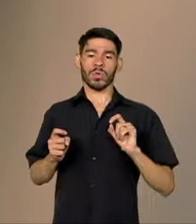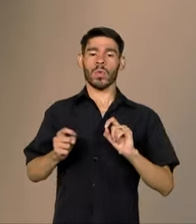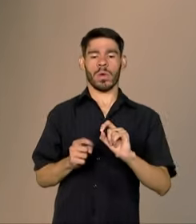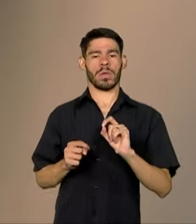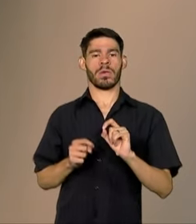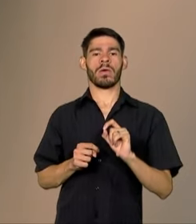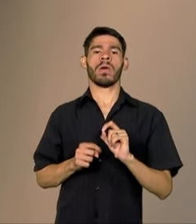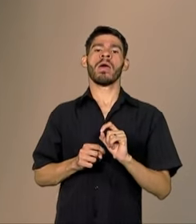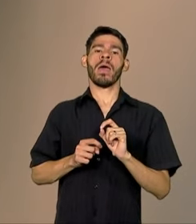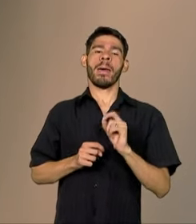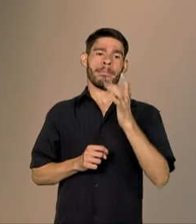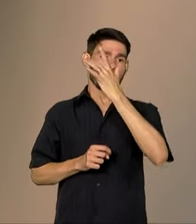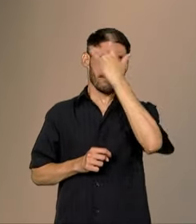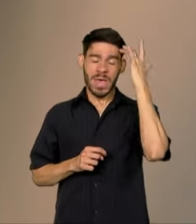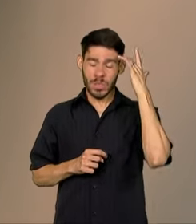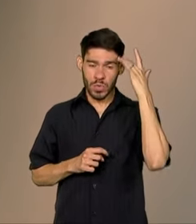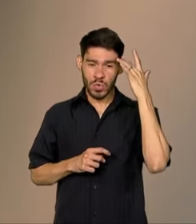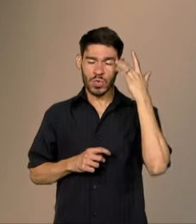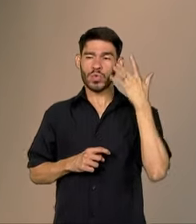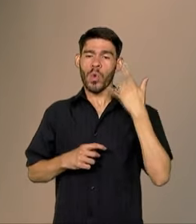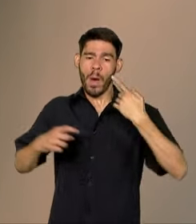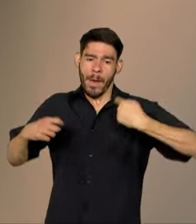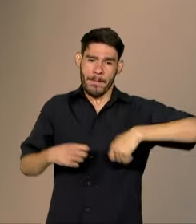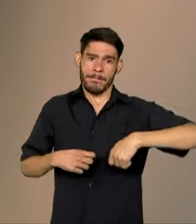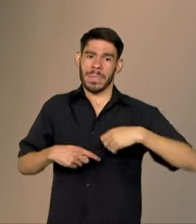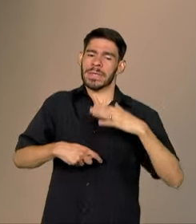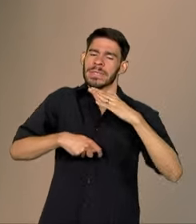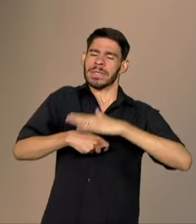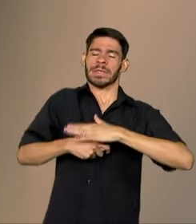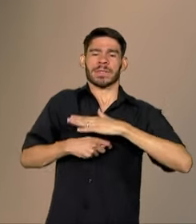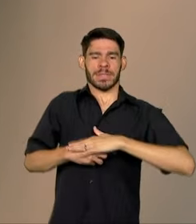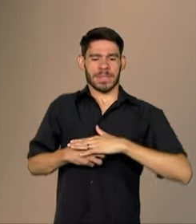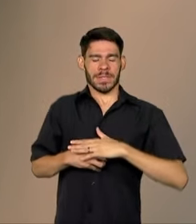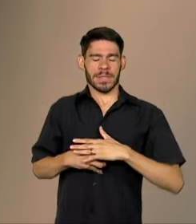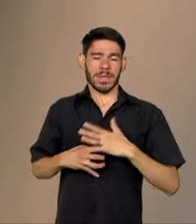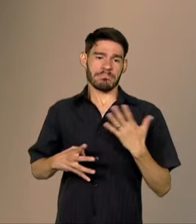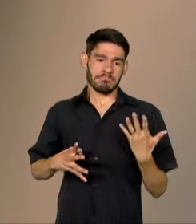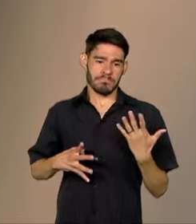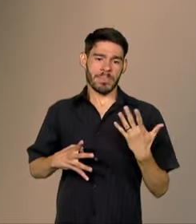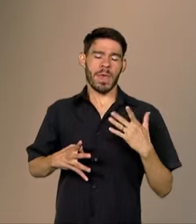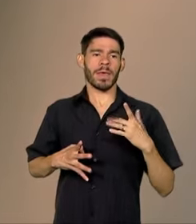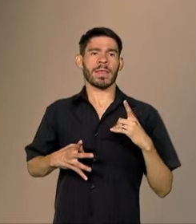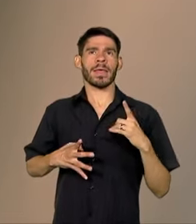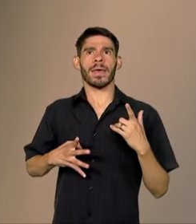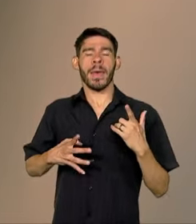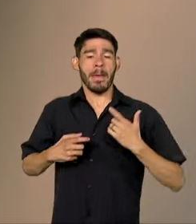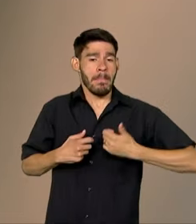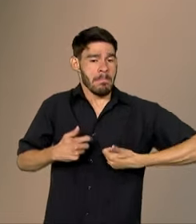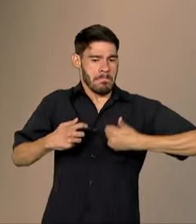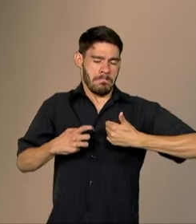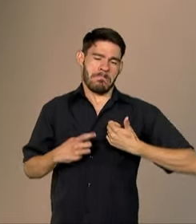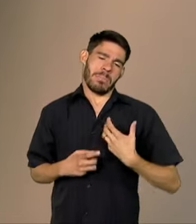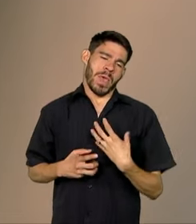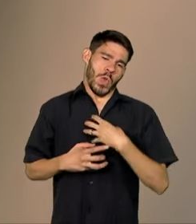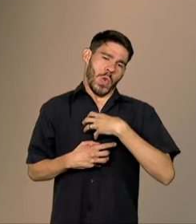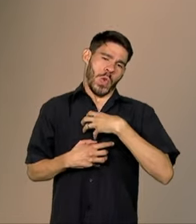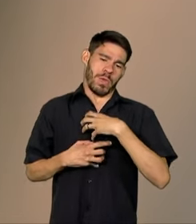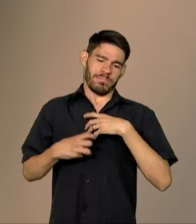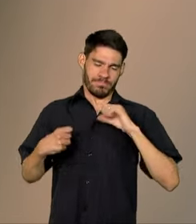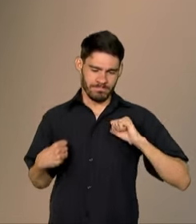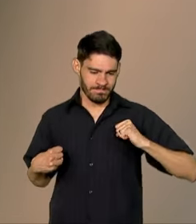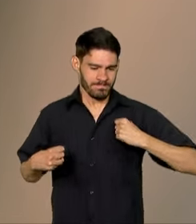com que as pessoas que mais necessitam, mais necessitem, tenham melhores condições de